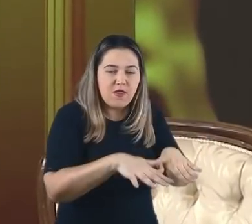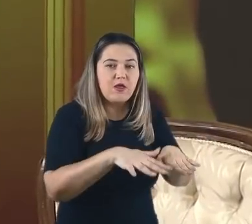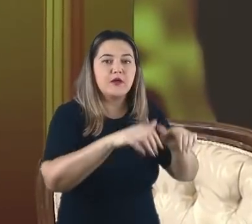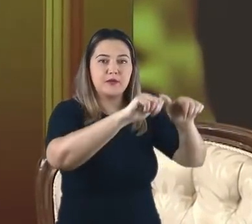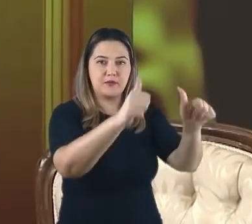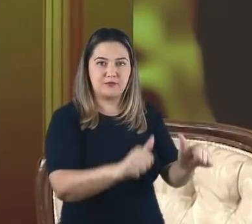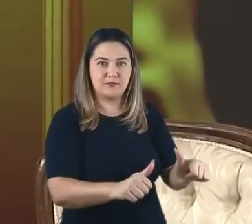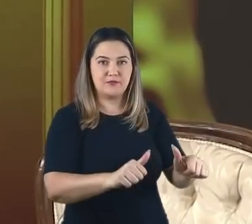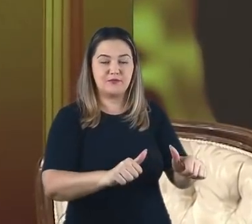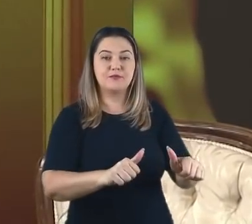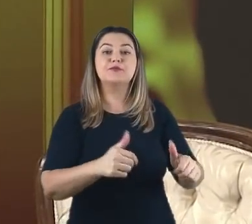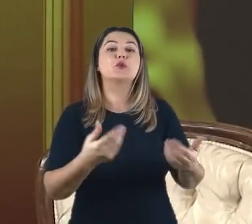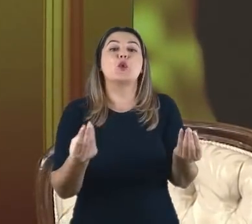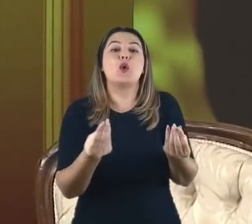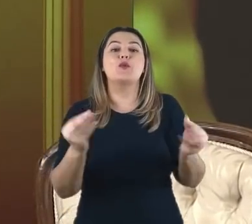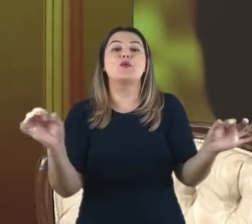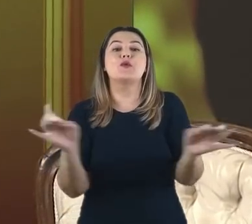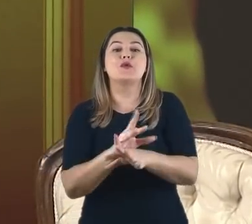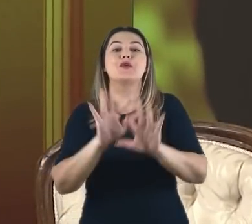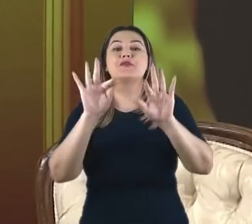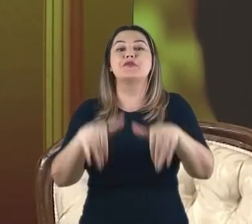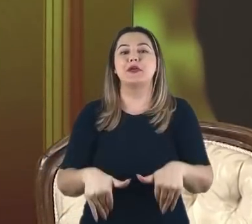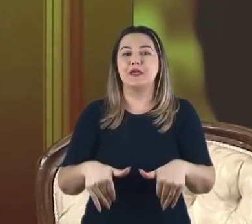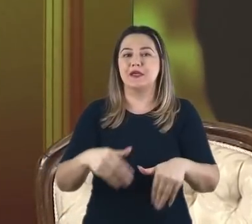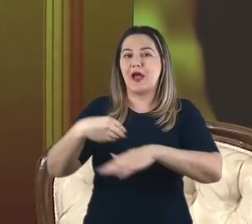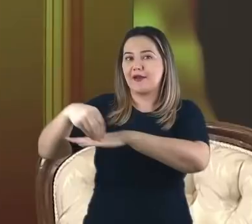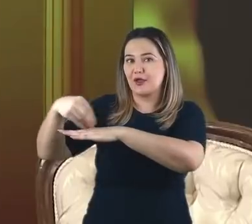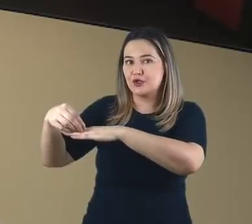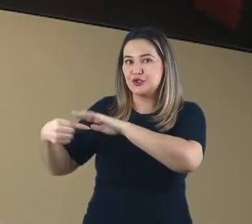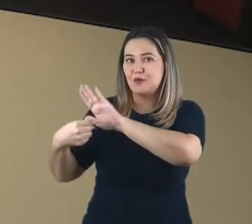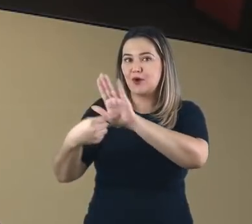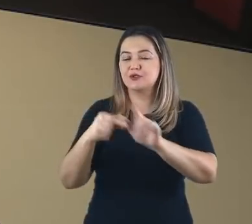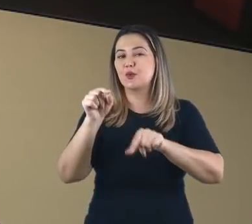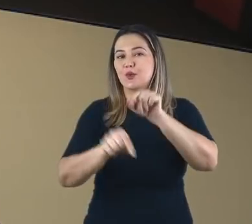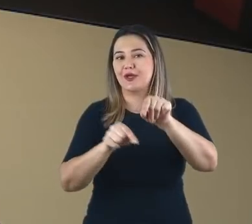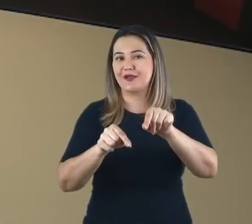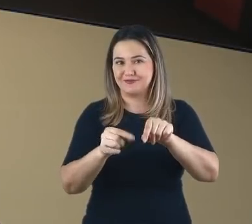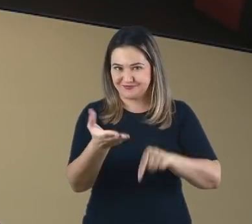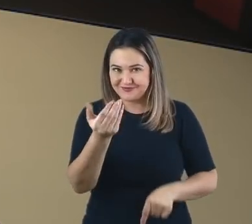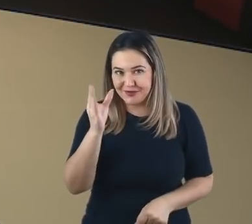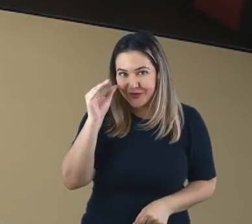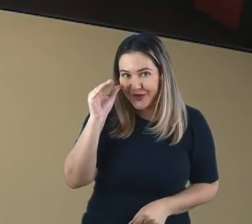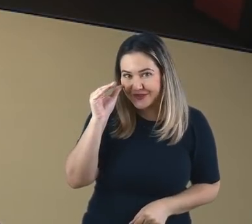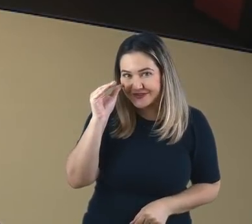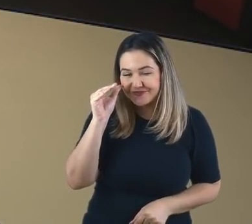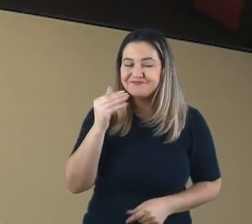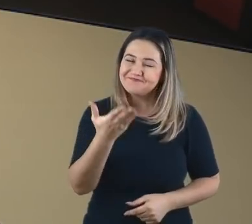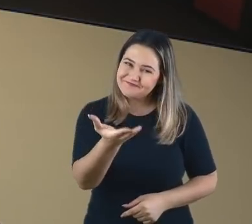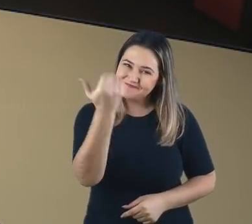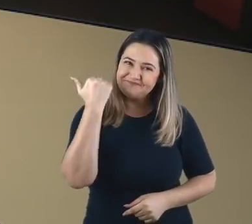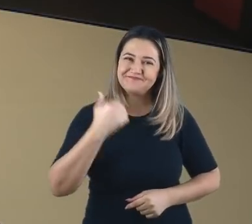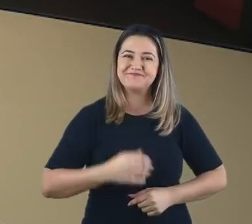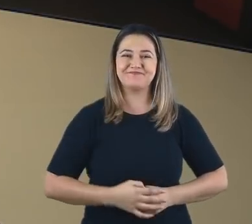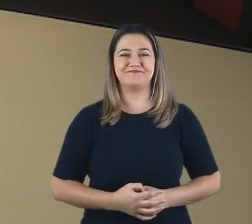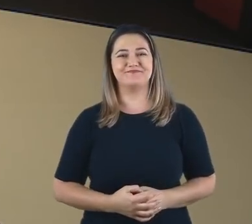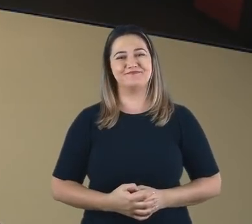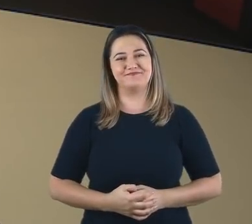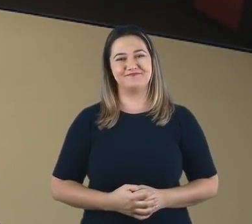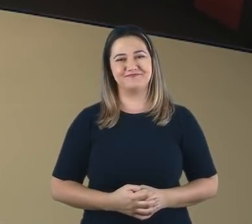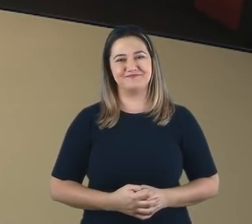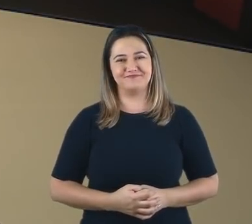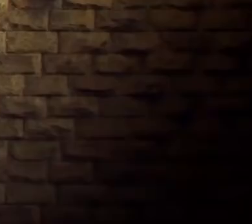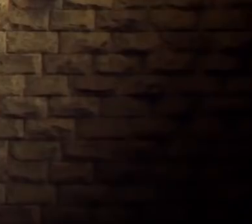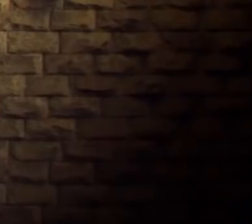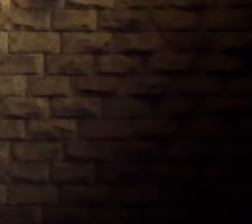desfecho dessa história? O que a arqueologia tem a nos revelar a respeito dela? Você está curioso? Então não sai daí porque Evidências está só